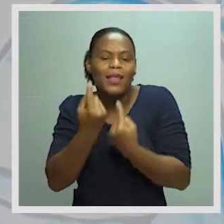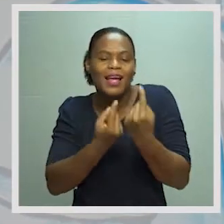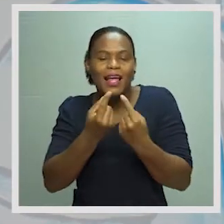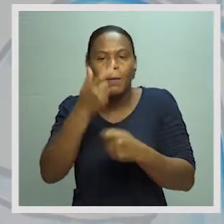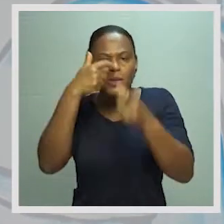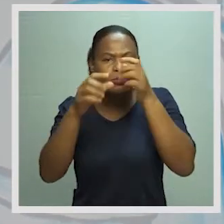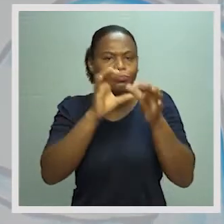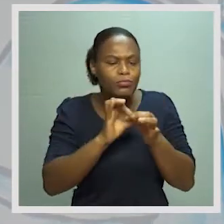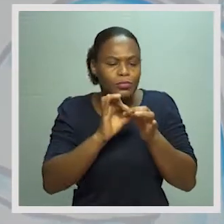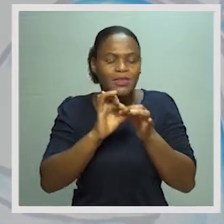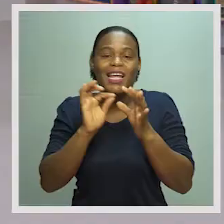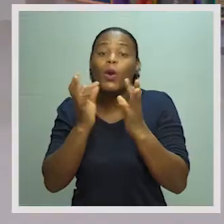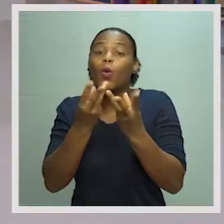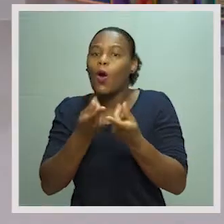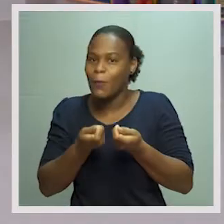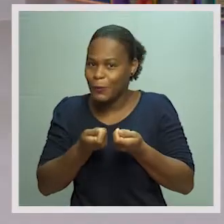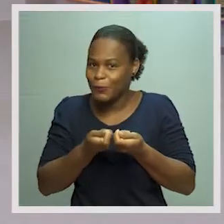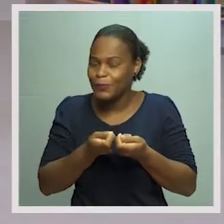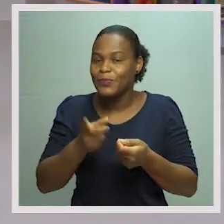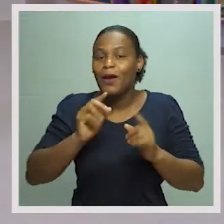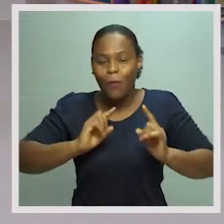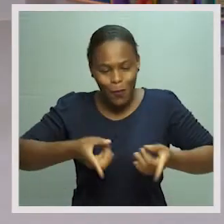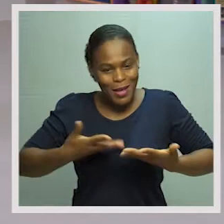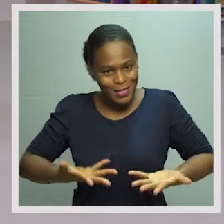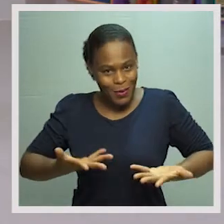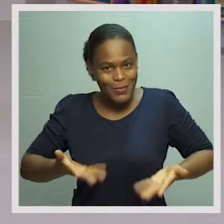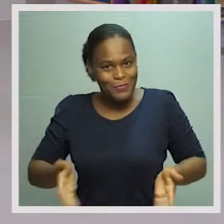econômico. Então vamos começar.